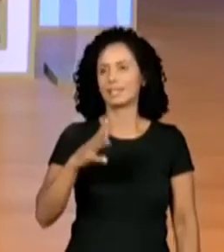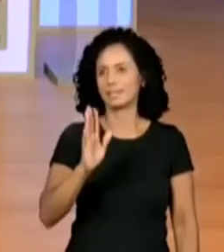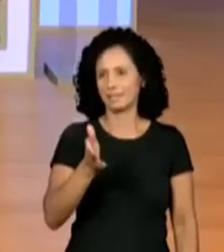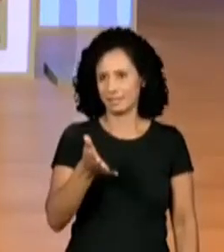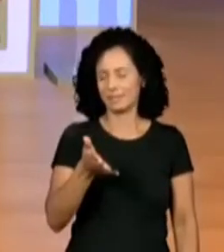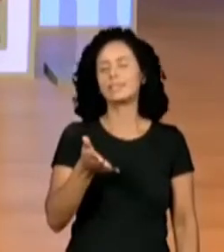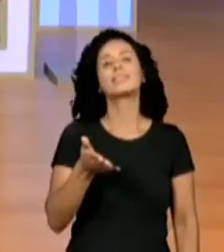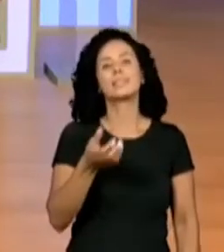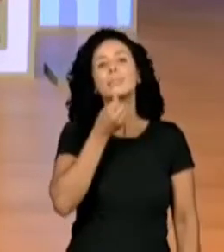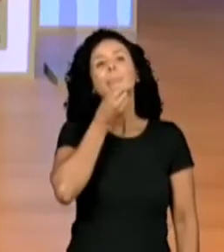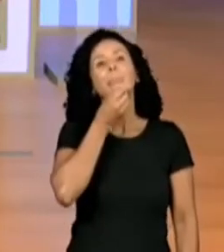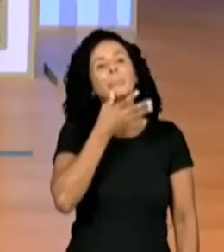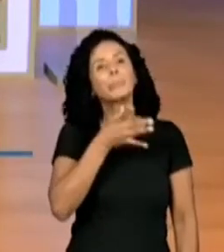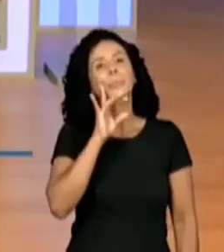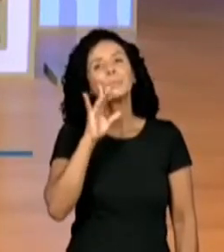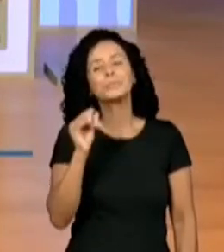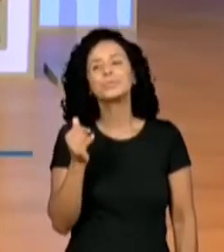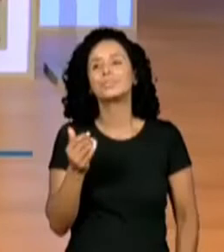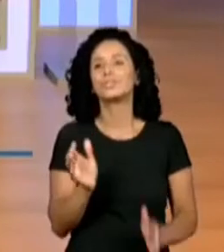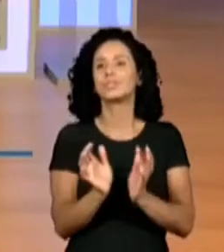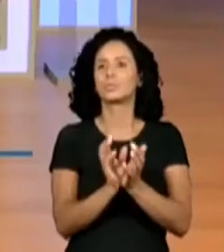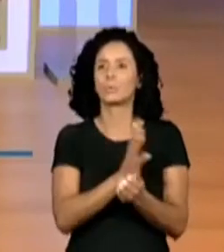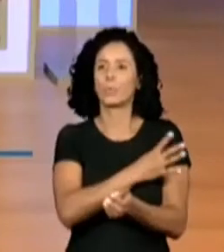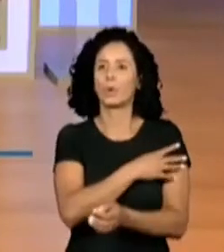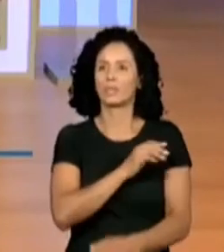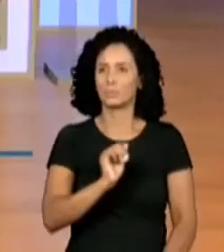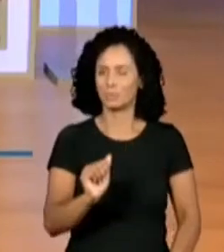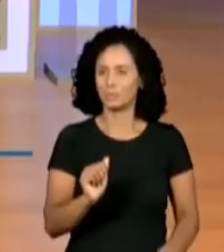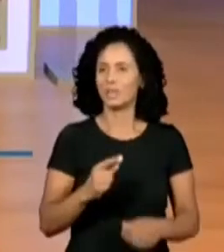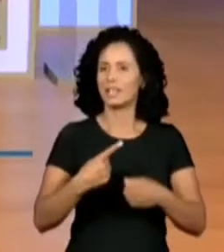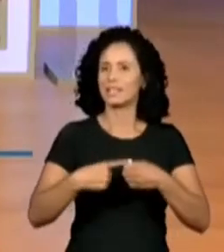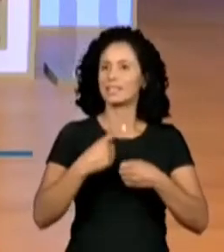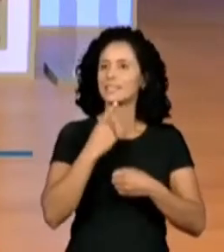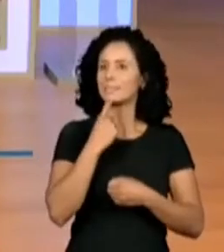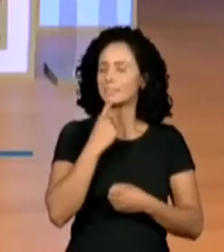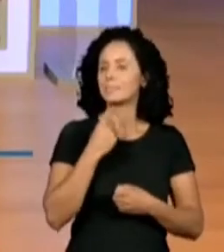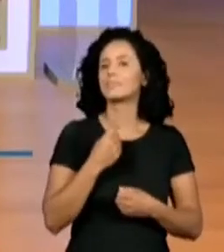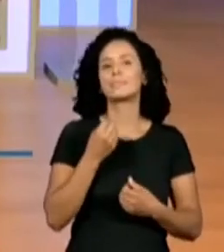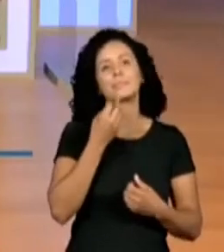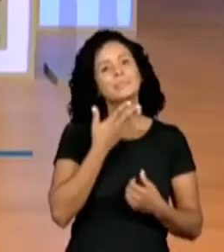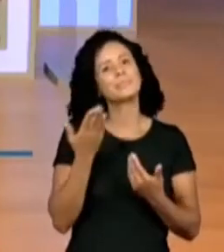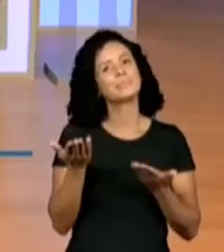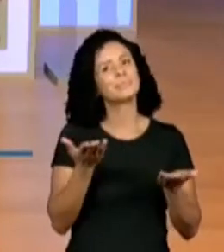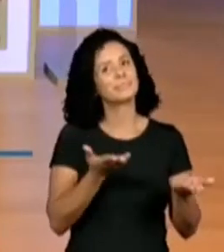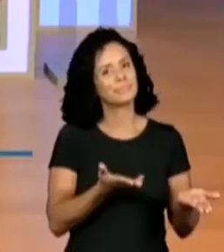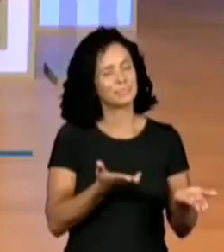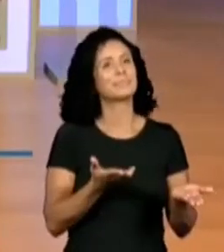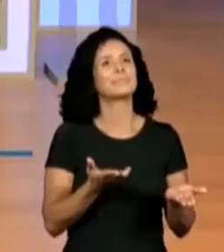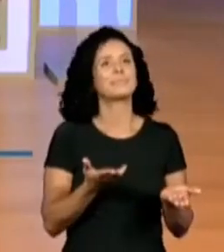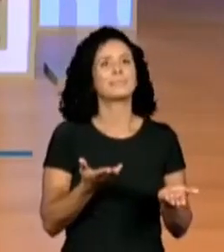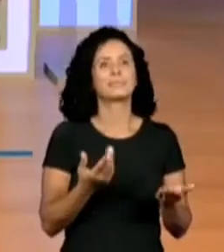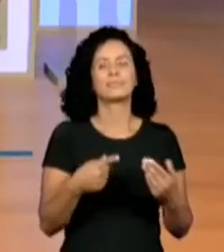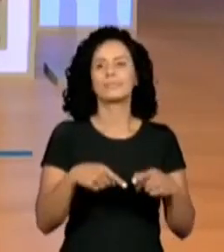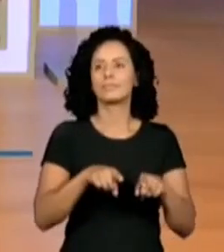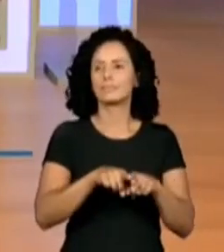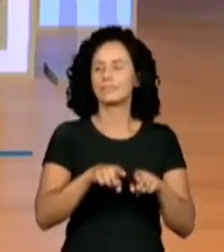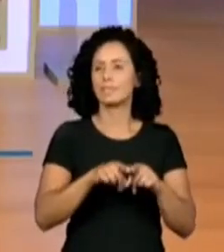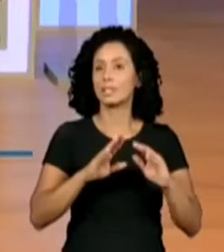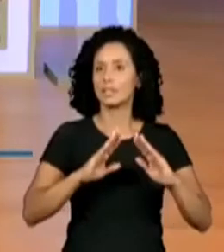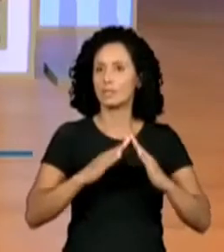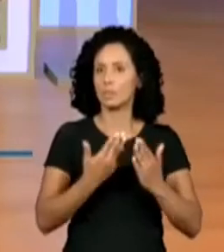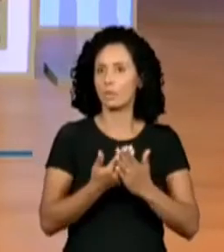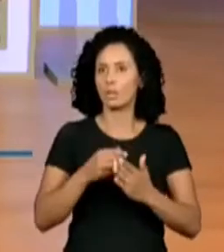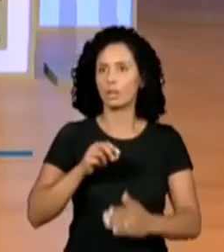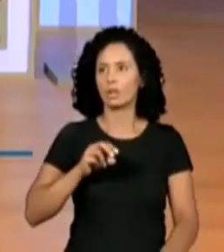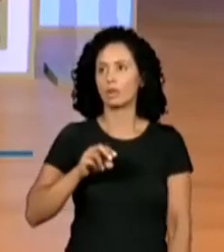parecida. Good morning, lá do quarto ano A, de Campinas, também aqui com a gente. O A, Curi Ribeiro de